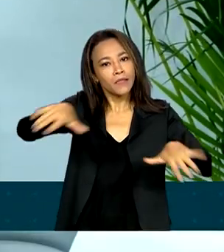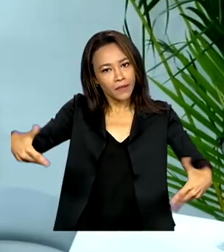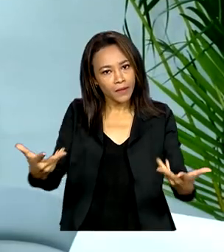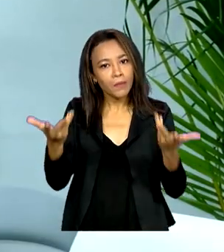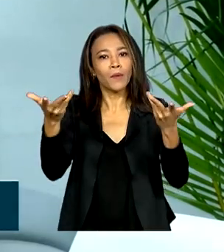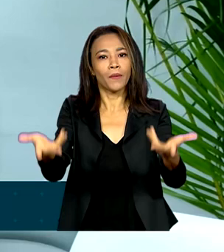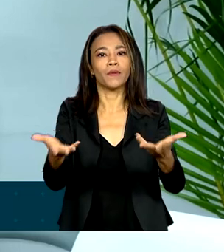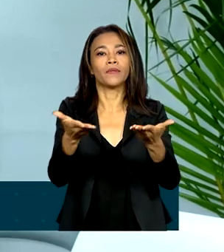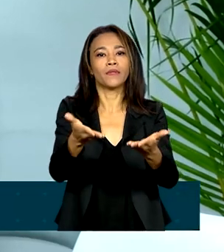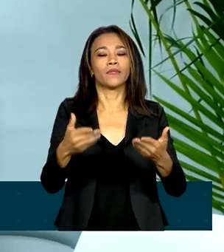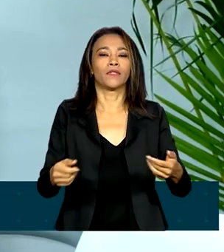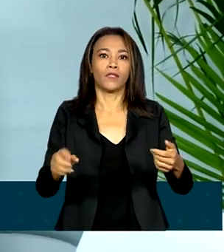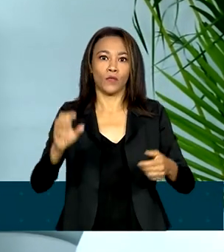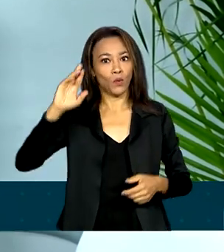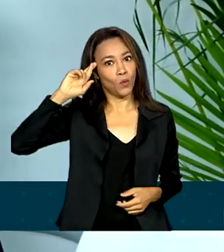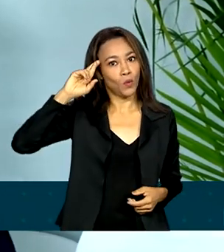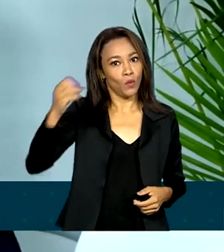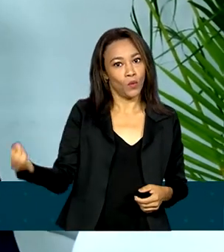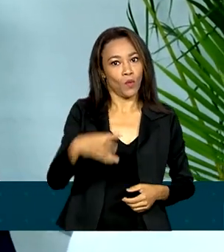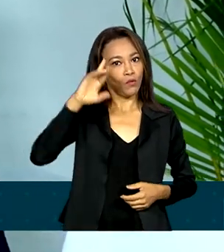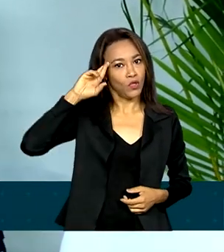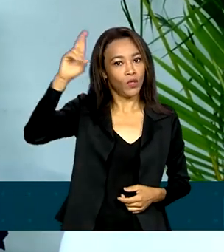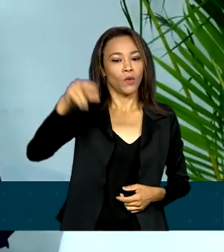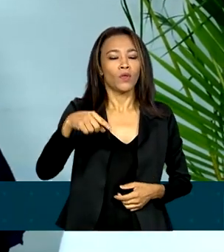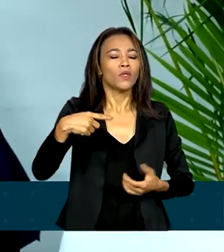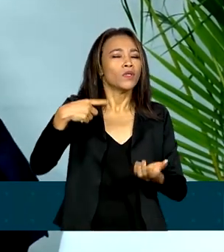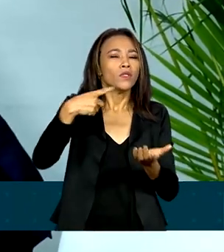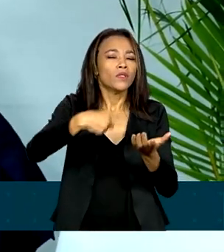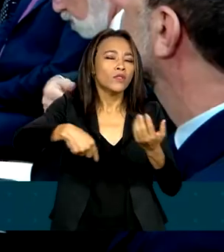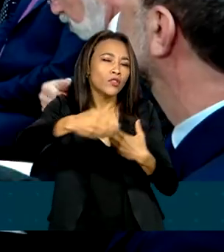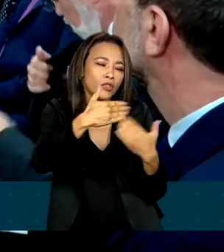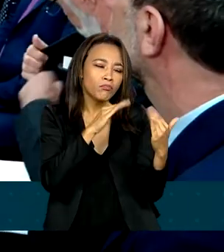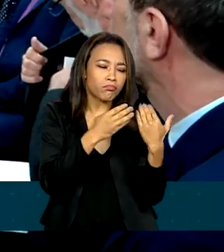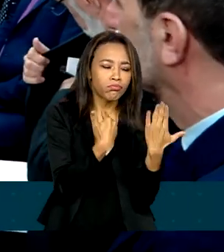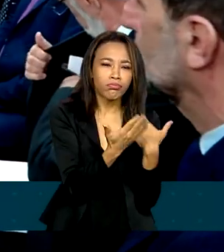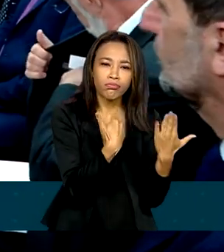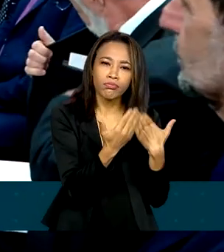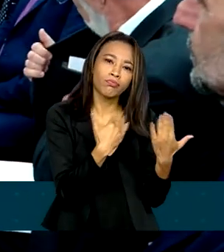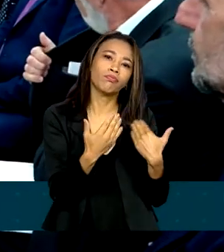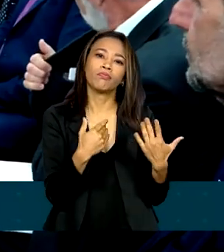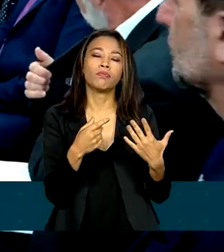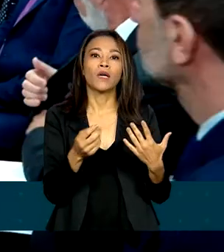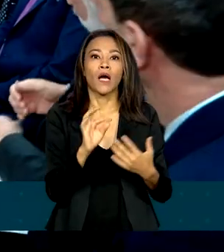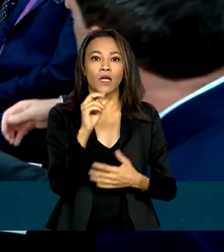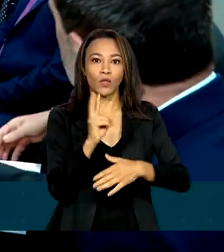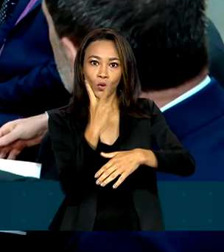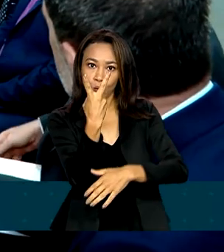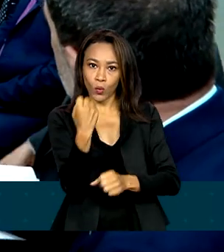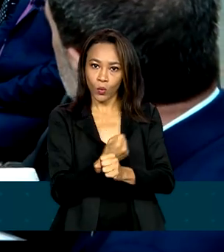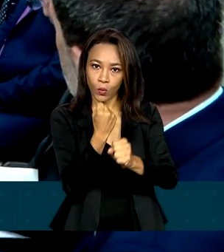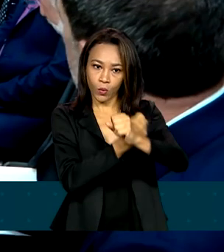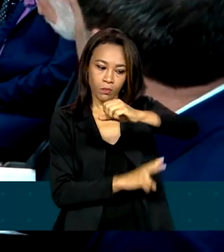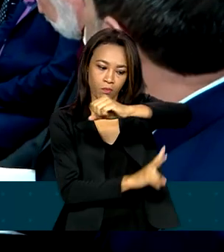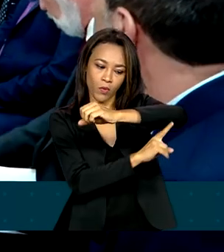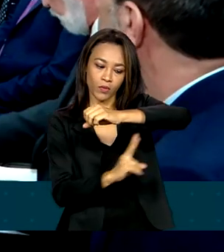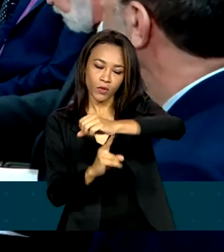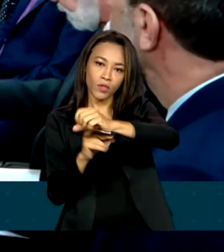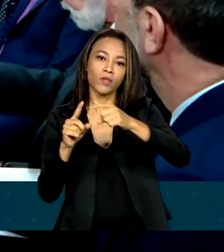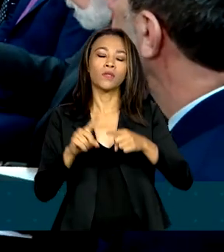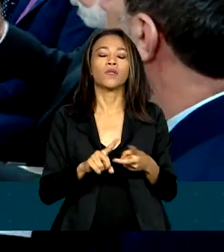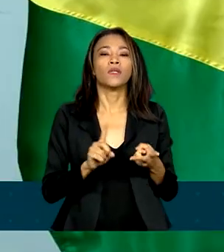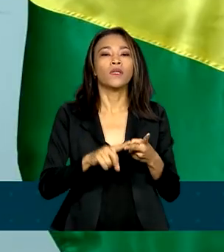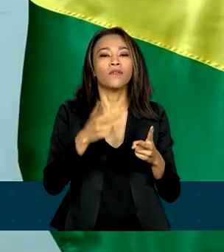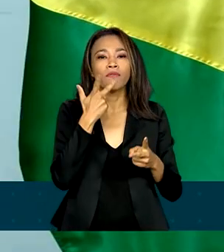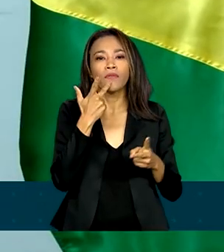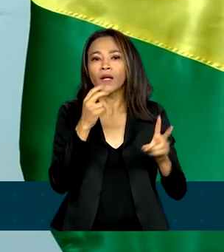Os presidentes discutiram o Acordo Mercosul e União Europeia, a construção de duas pontes entre o Brasil e o Paraguai, e falaram